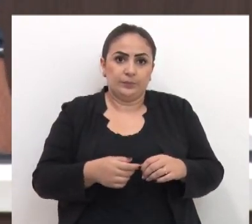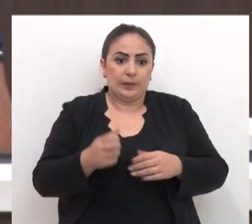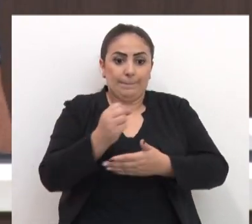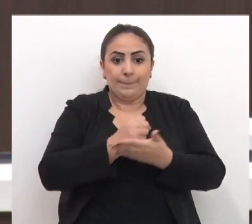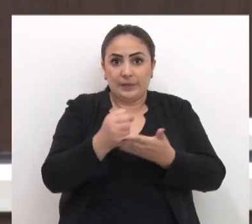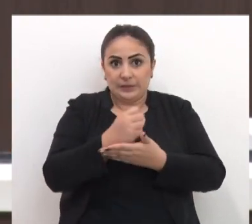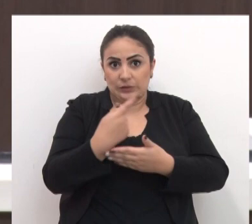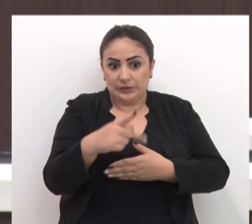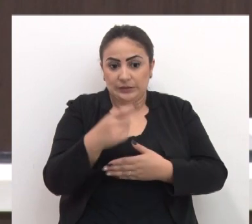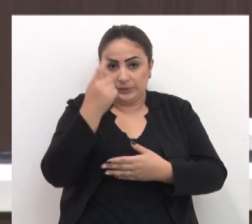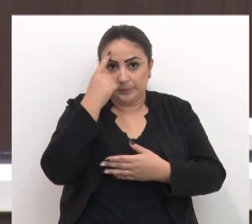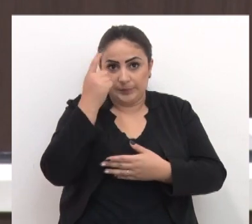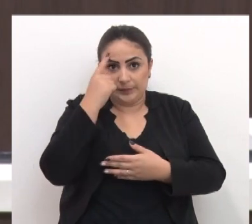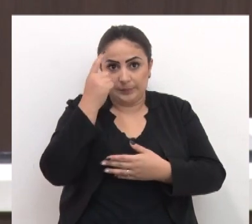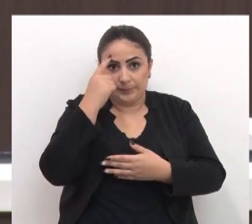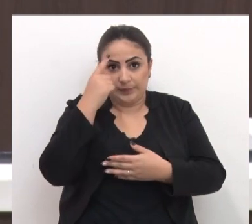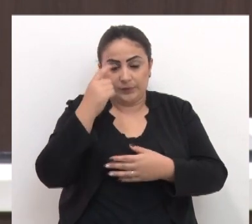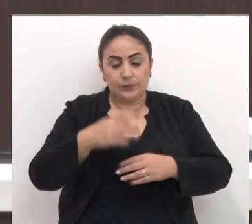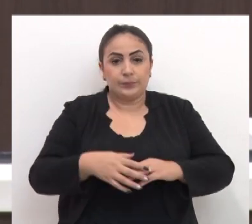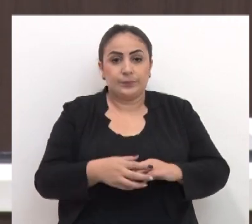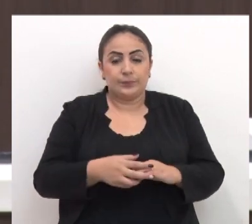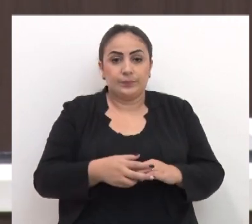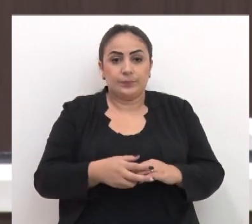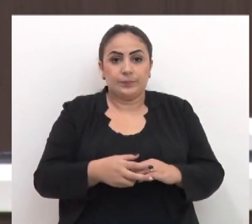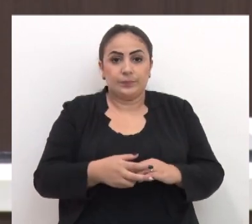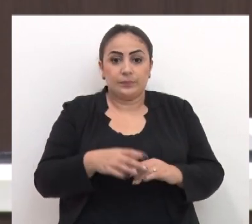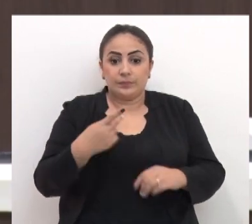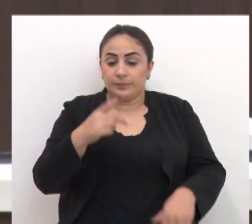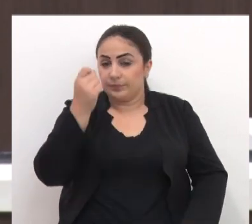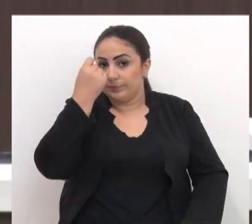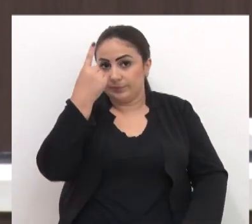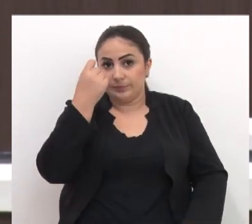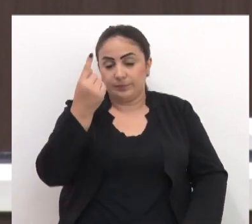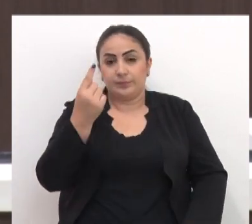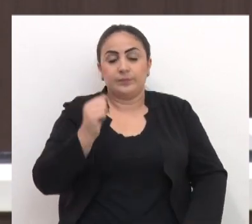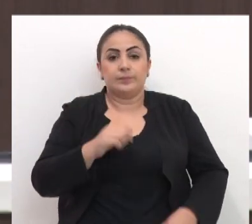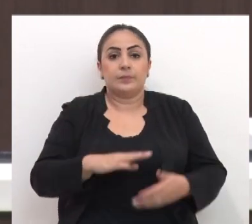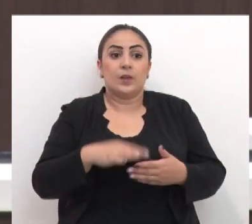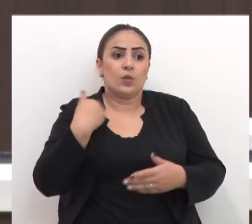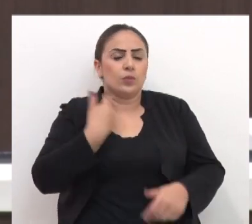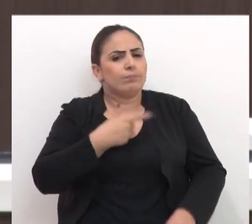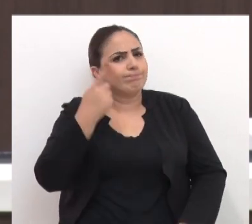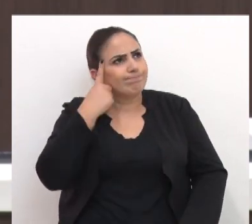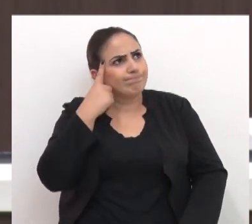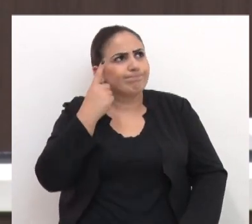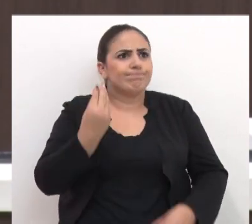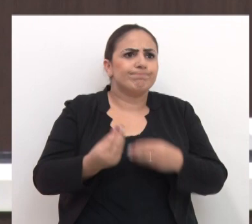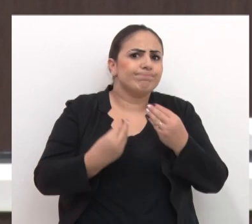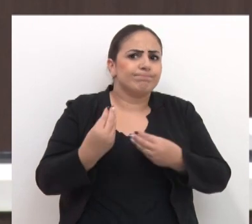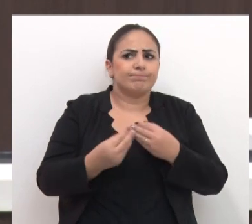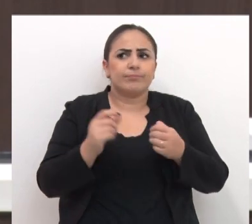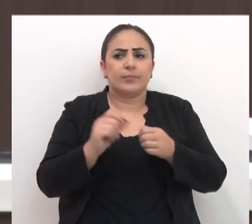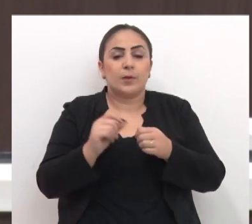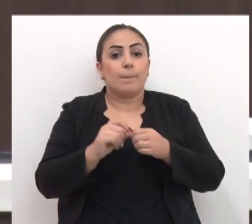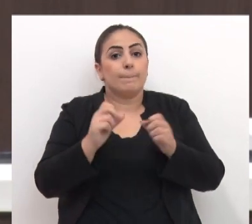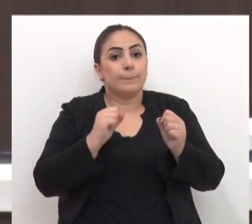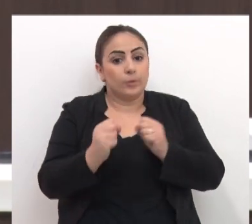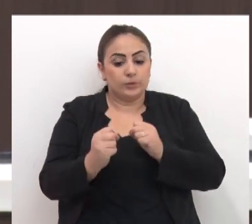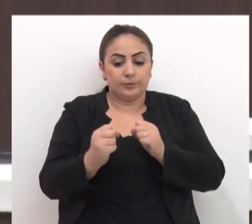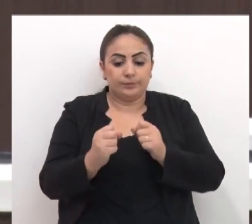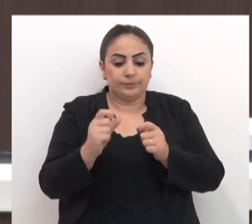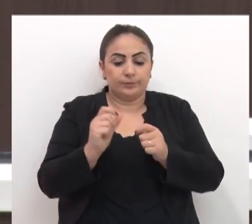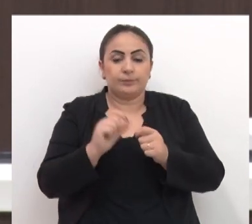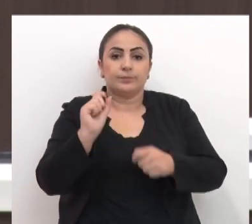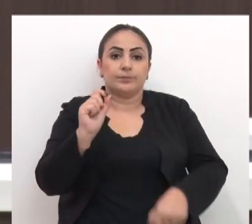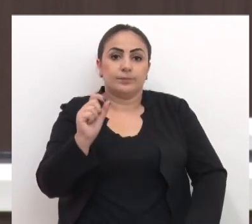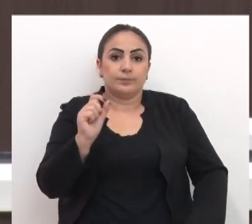Baseado nesse pensamento e nessa ideia, nós pensamos que poderíamos